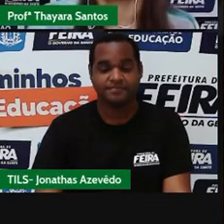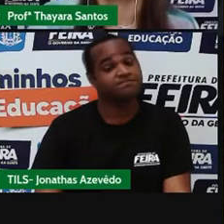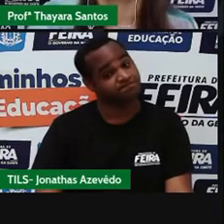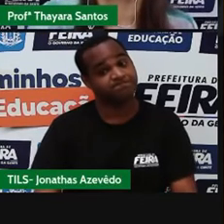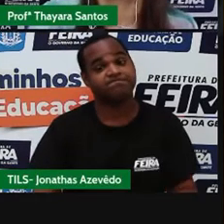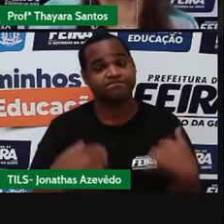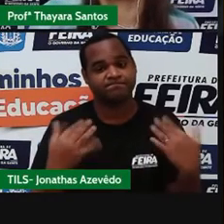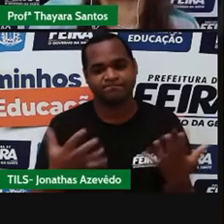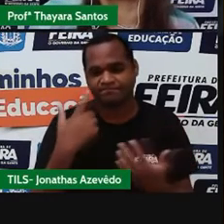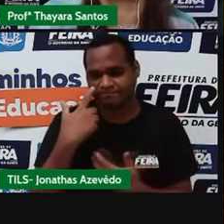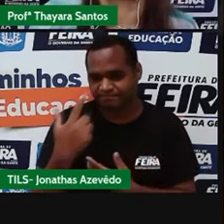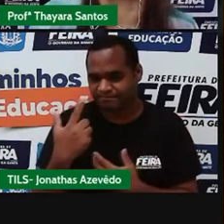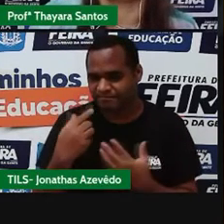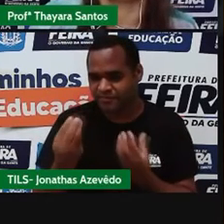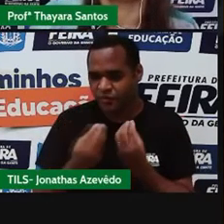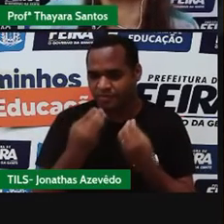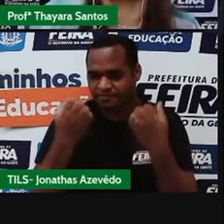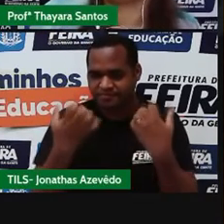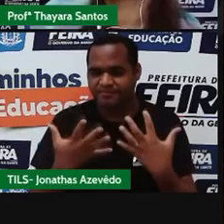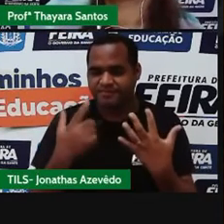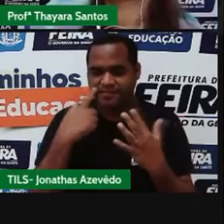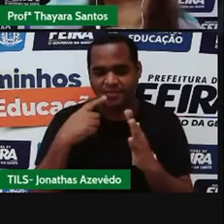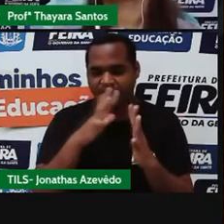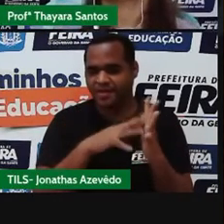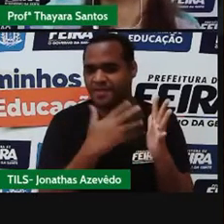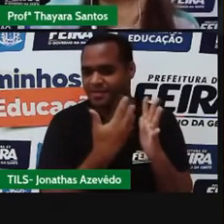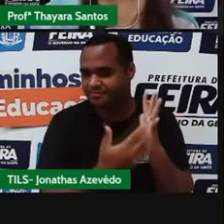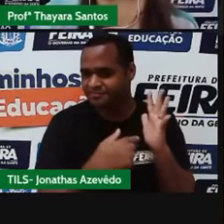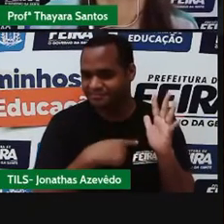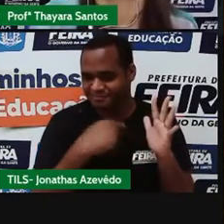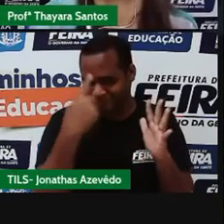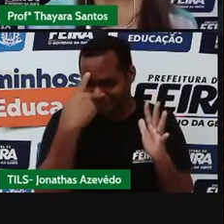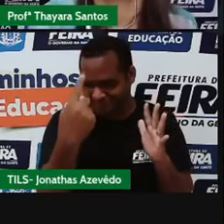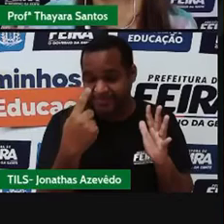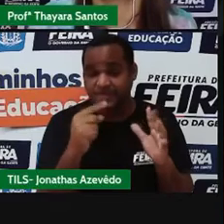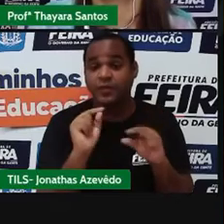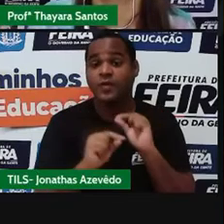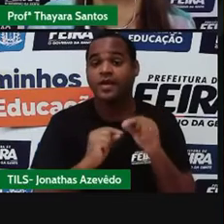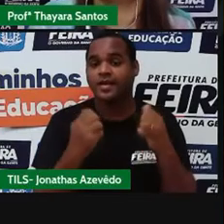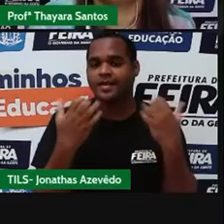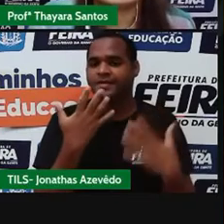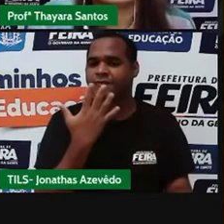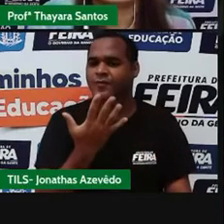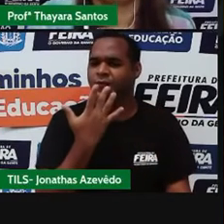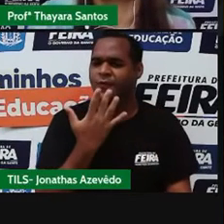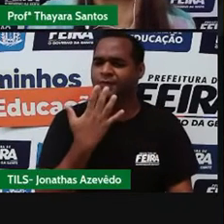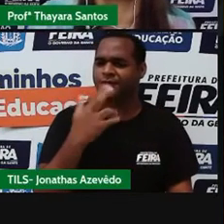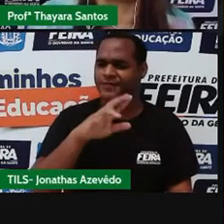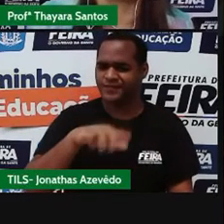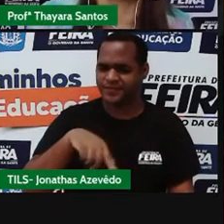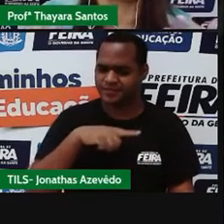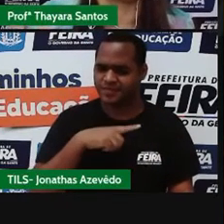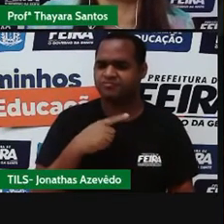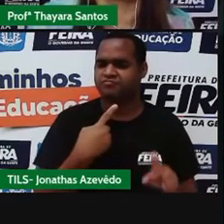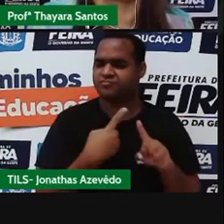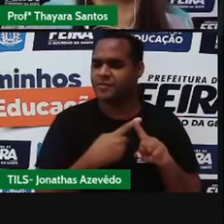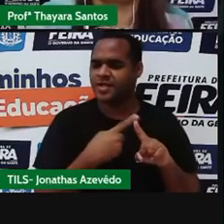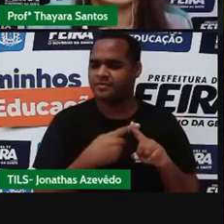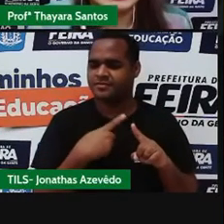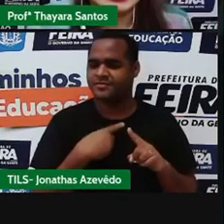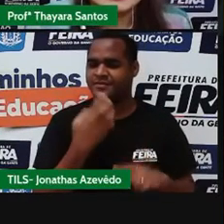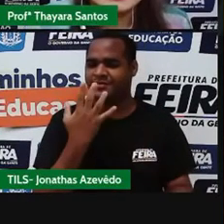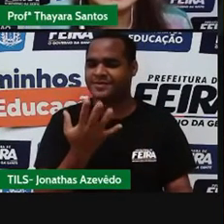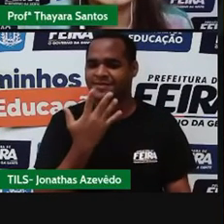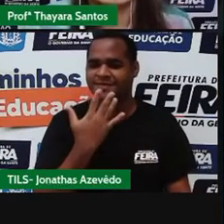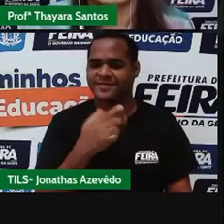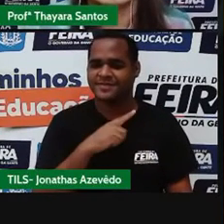Então, aqui eu trouxe para vocês uma tabela periódica. E vocês devem estar observando que ela é bem colorida aí. E por que ela tem essas cores